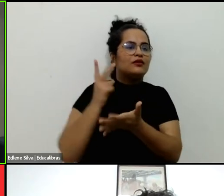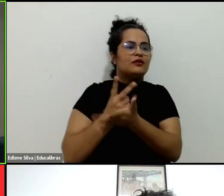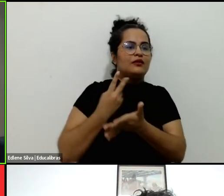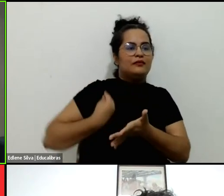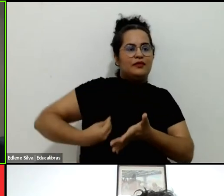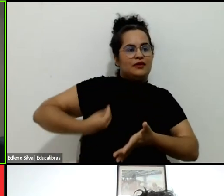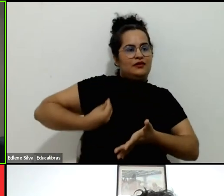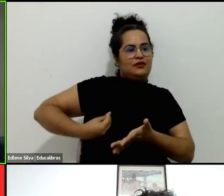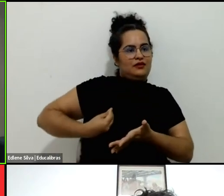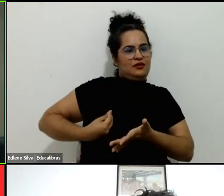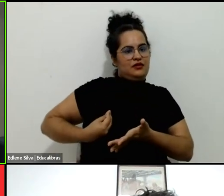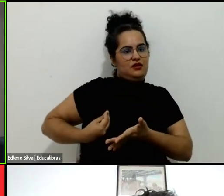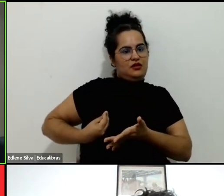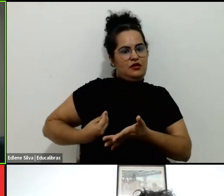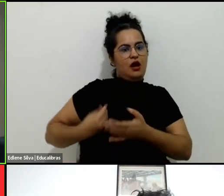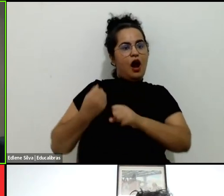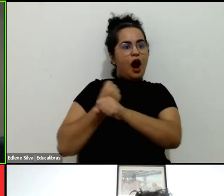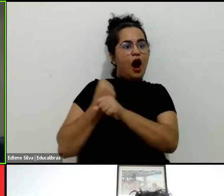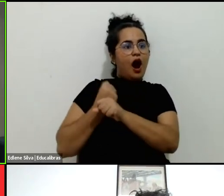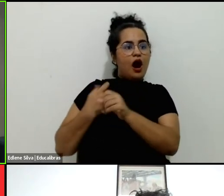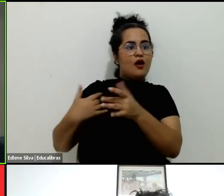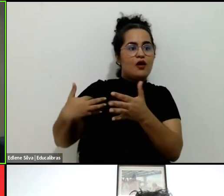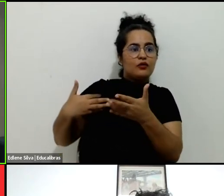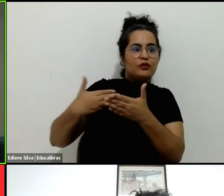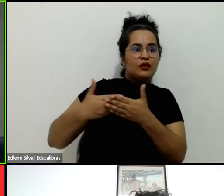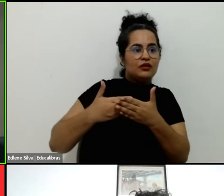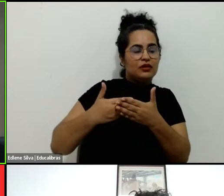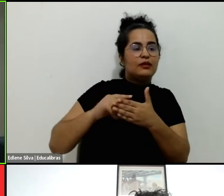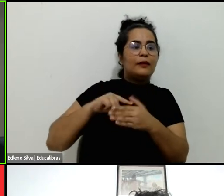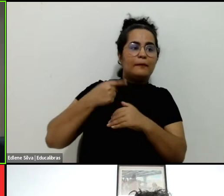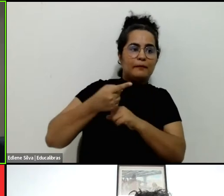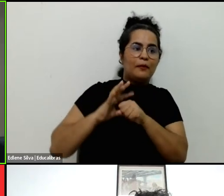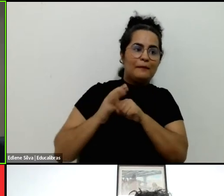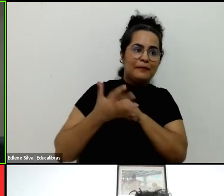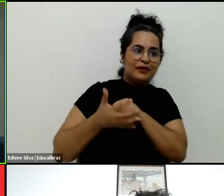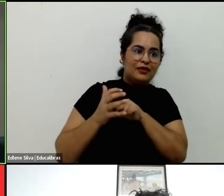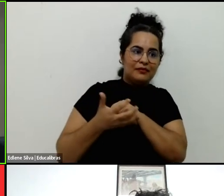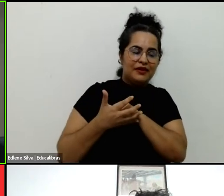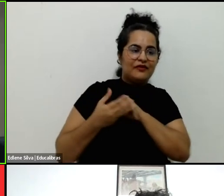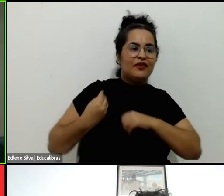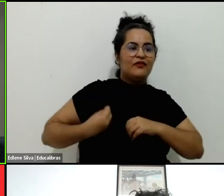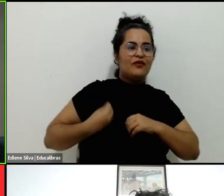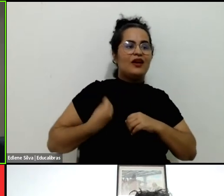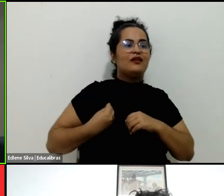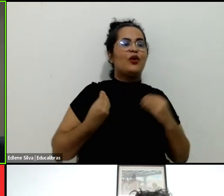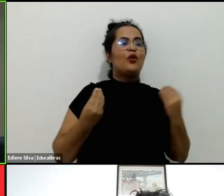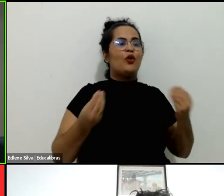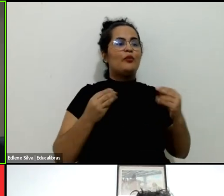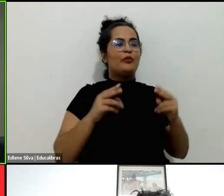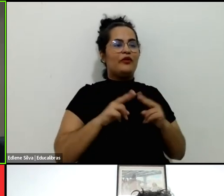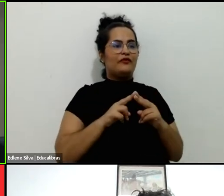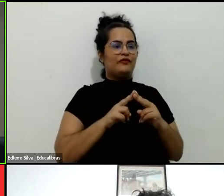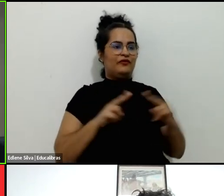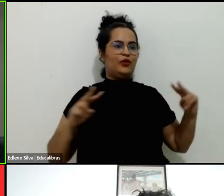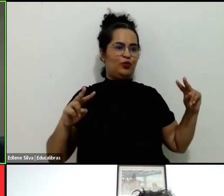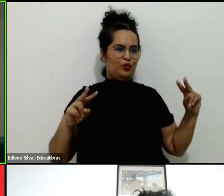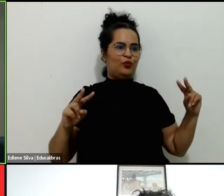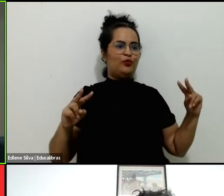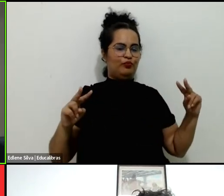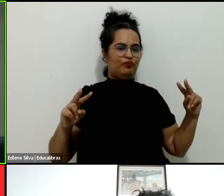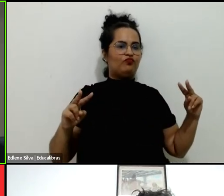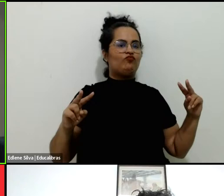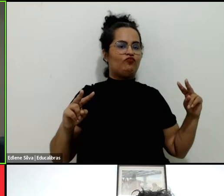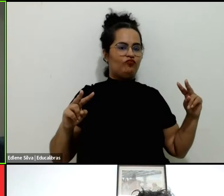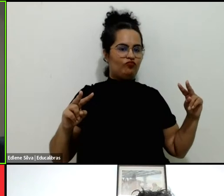transitando nos últimos anos, especialmente após a pandemia, para a vivência crescente da virtualidade, gerando